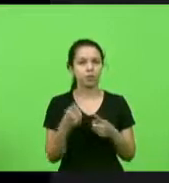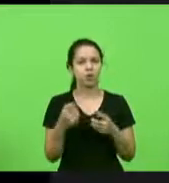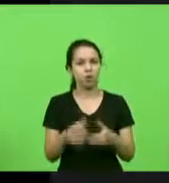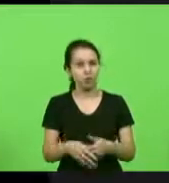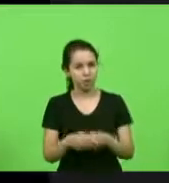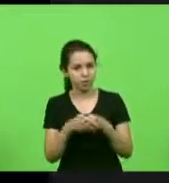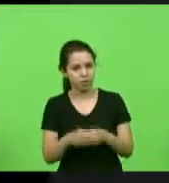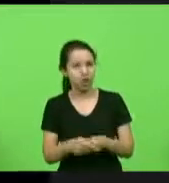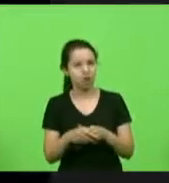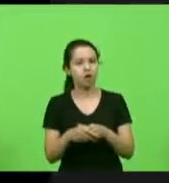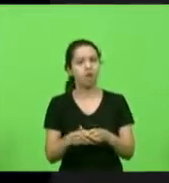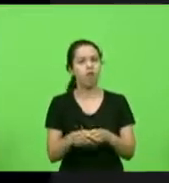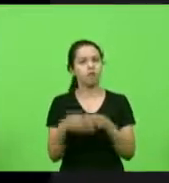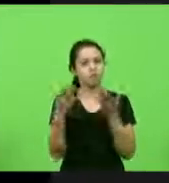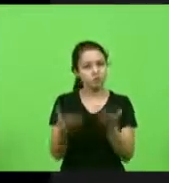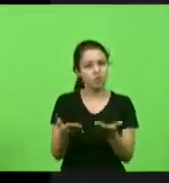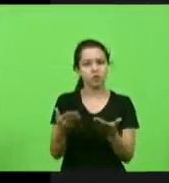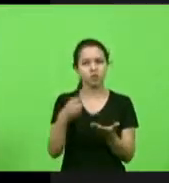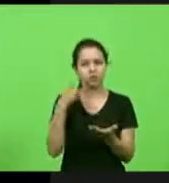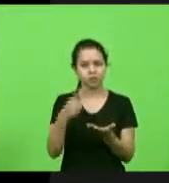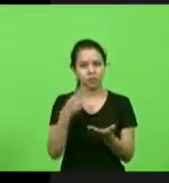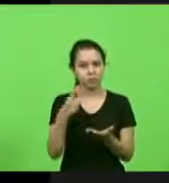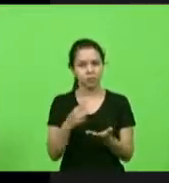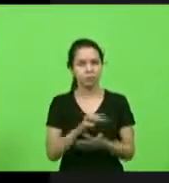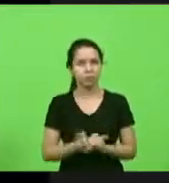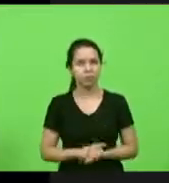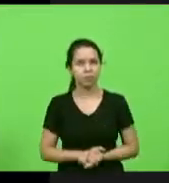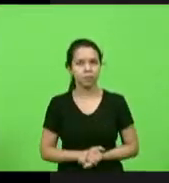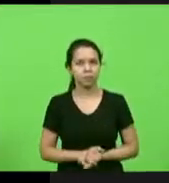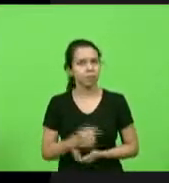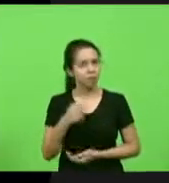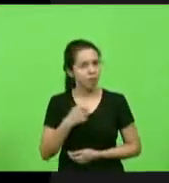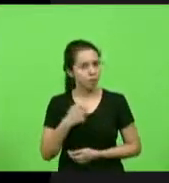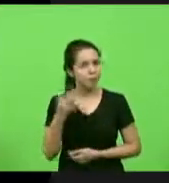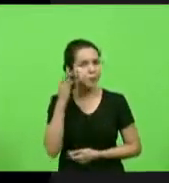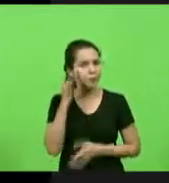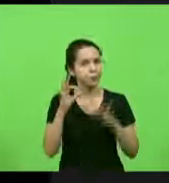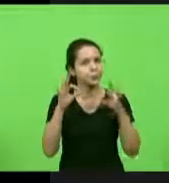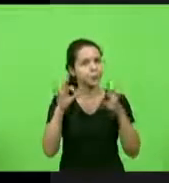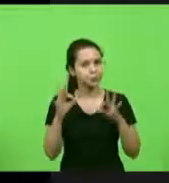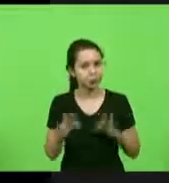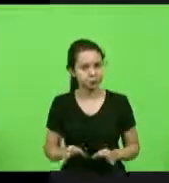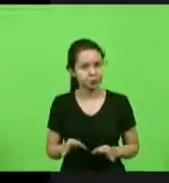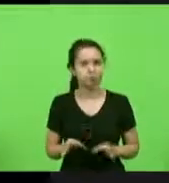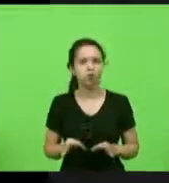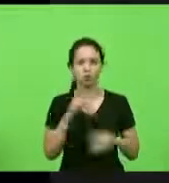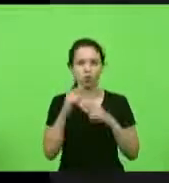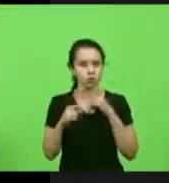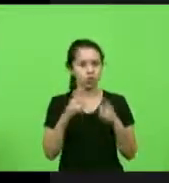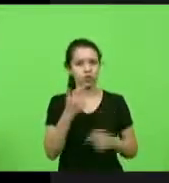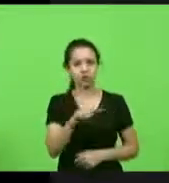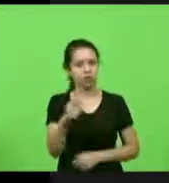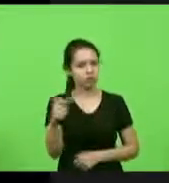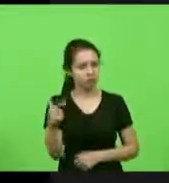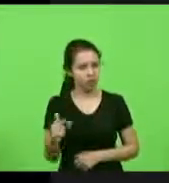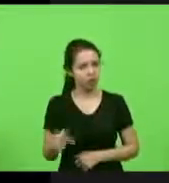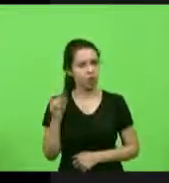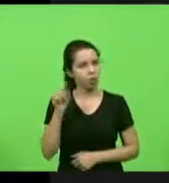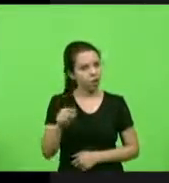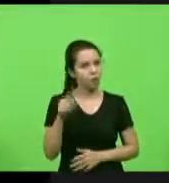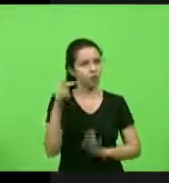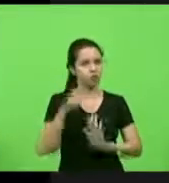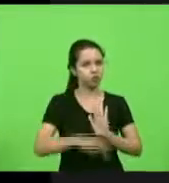senhores deputados as senhoras deputadas eu não tenho nenhuma dúvida deputado bruno que esse é um projeto de lei